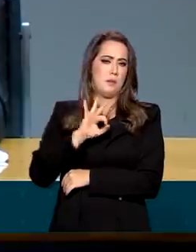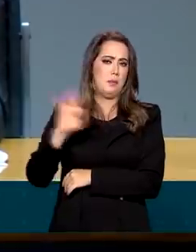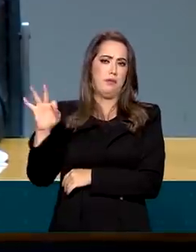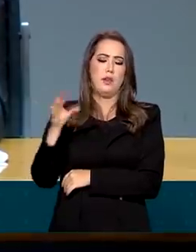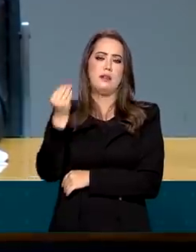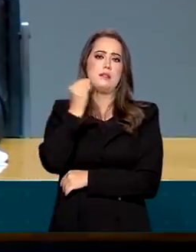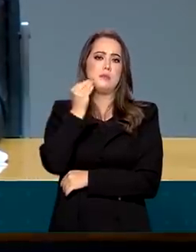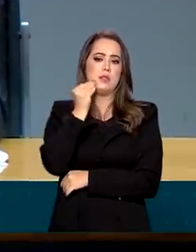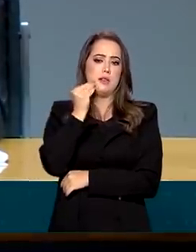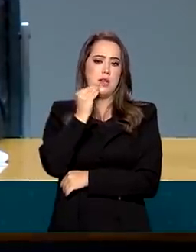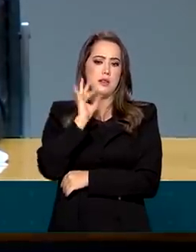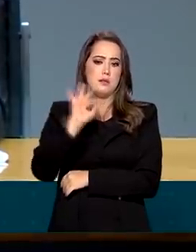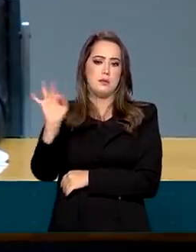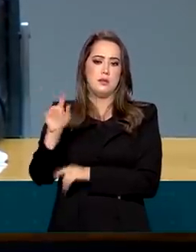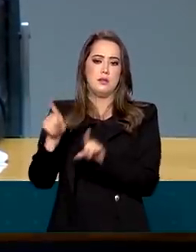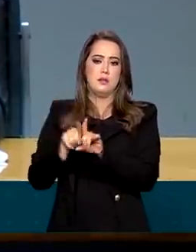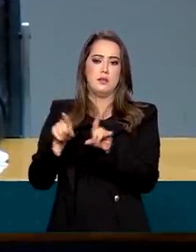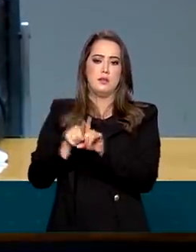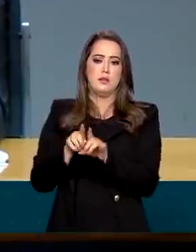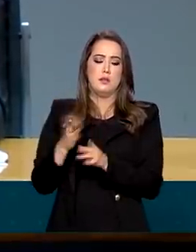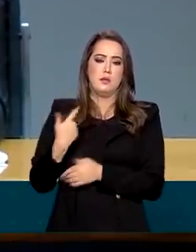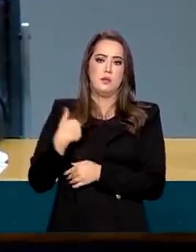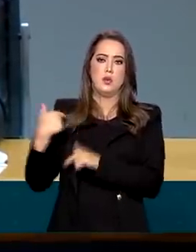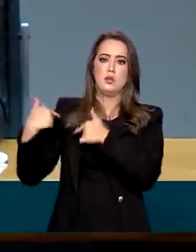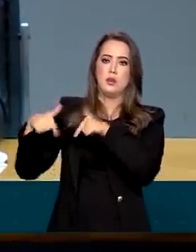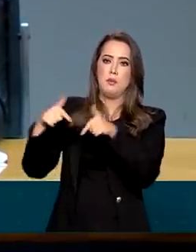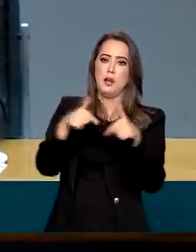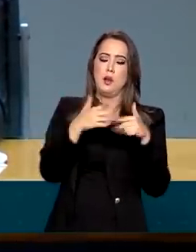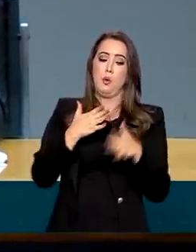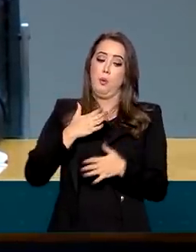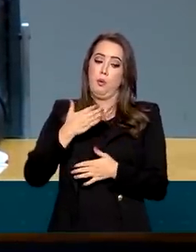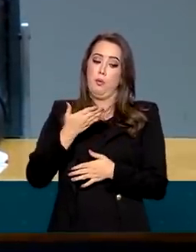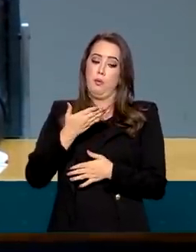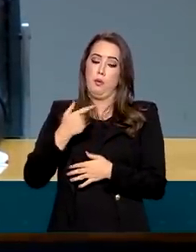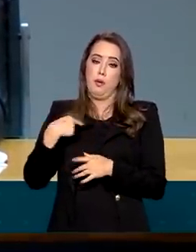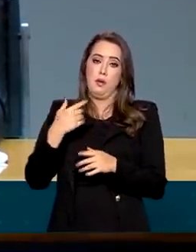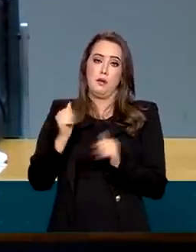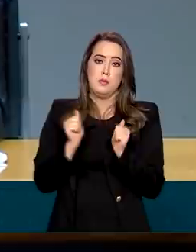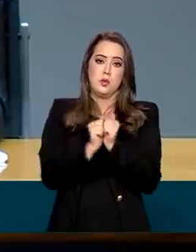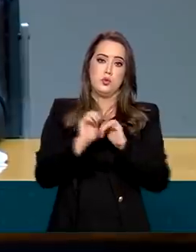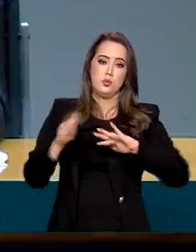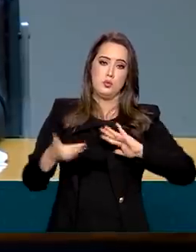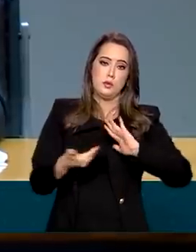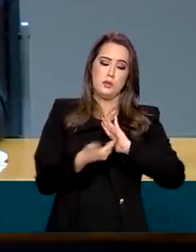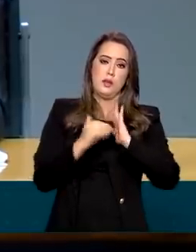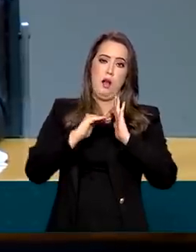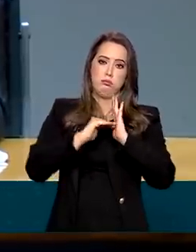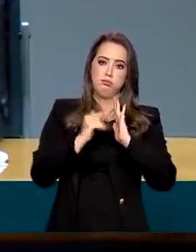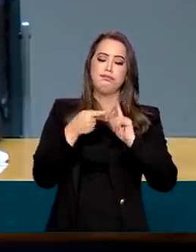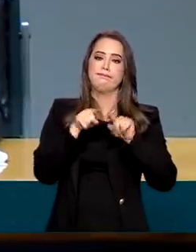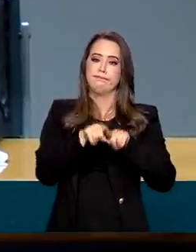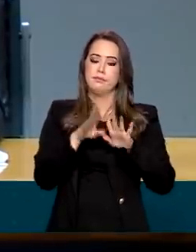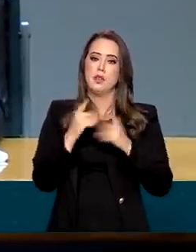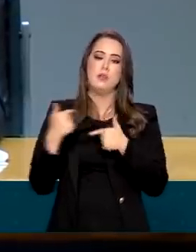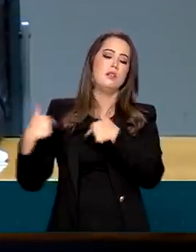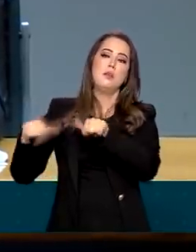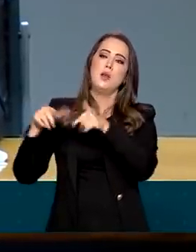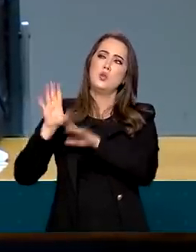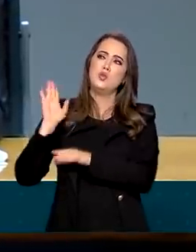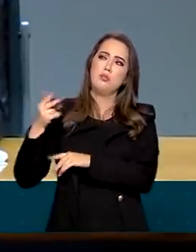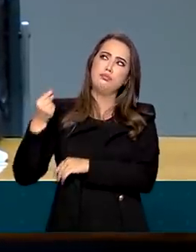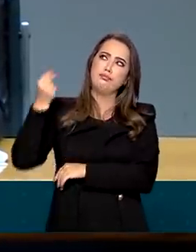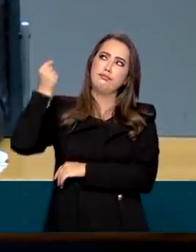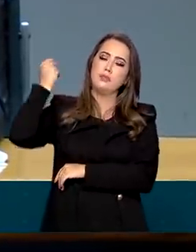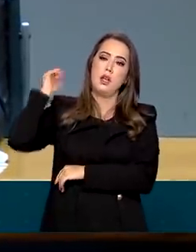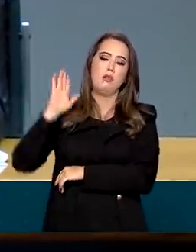advisor meu pessoal, fazendo as coisas com o Senado, com a Câmara, e ele assume, bota a mão na massa, que ele já botou várias vezes.